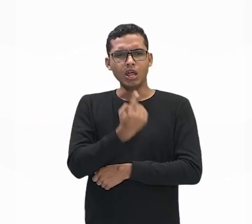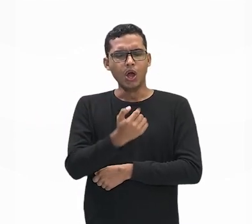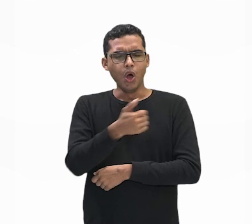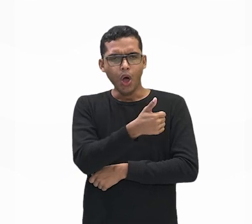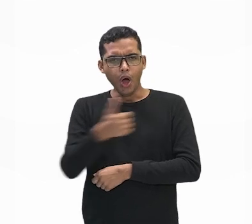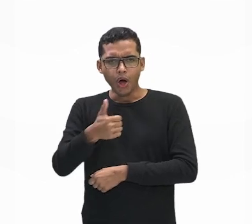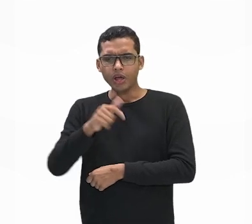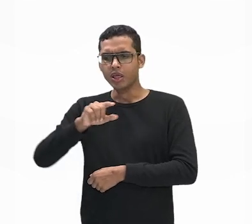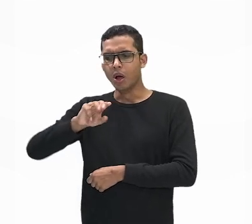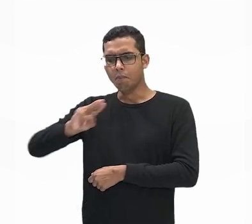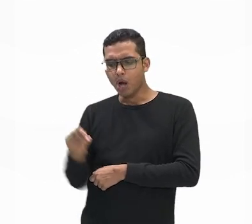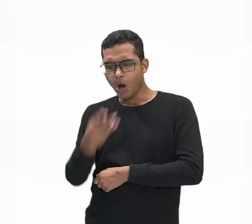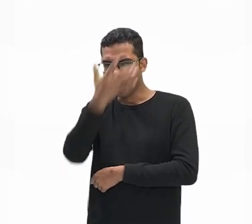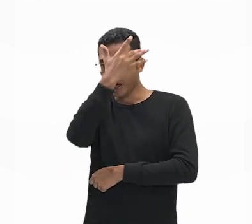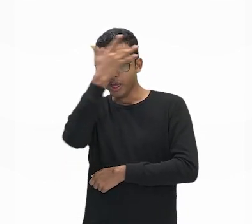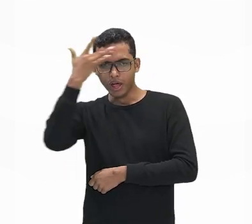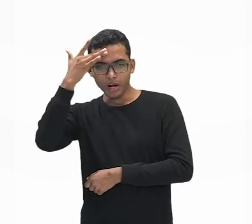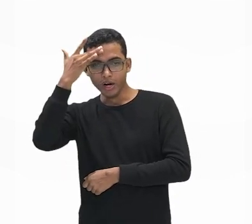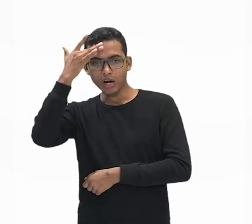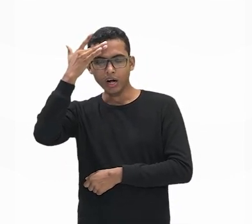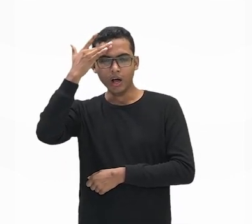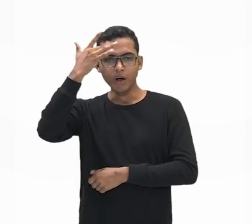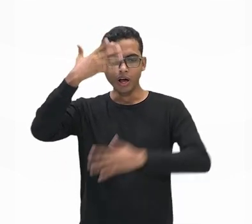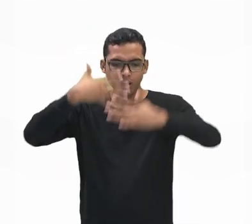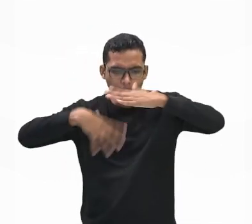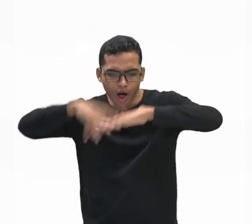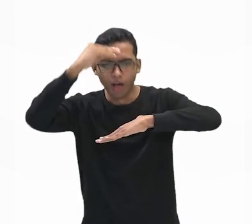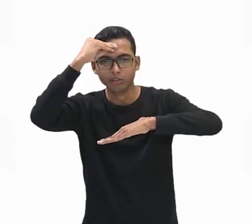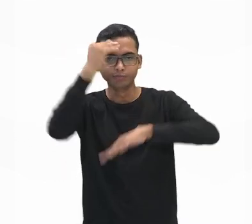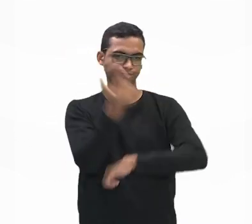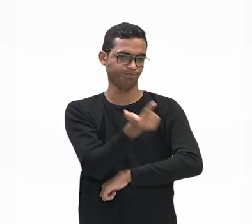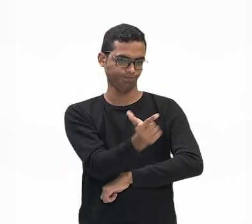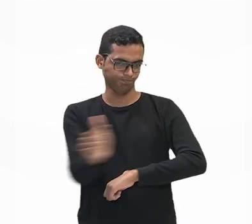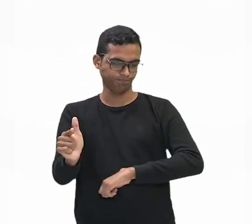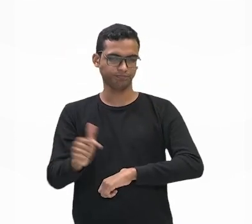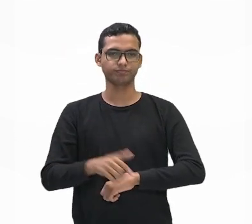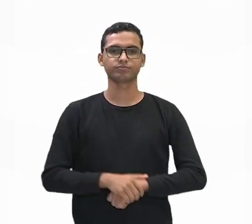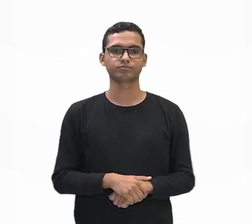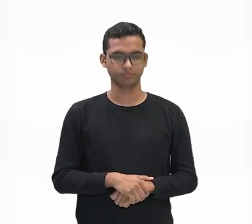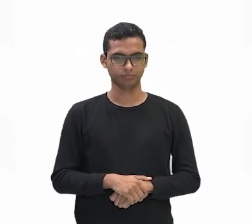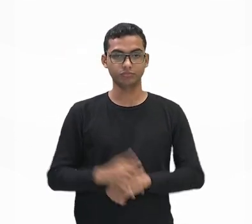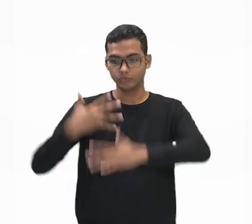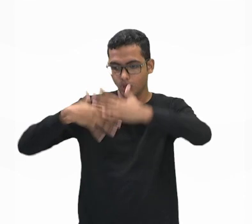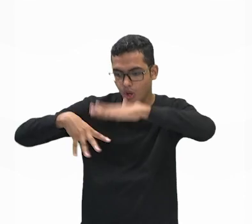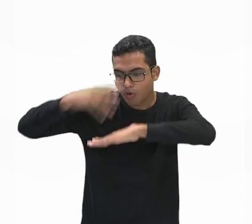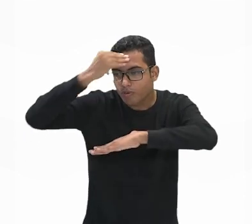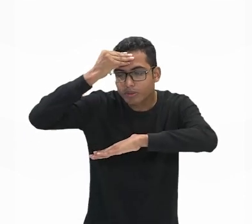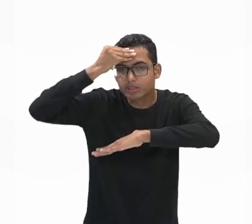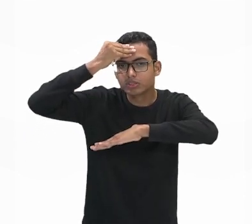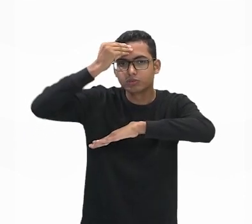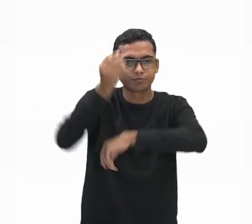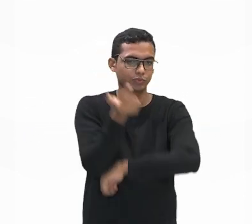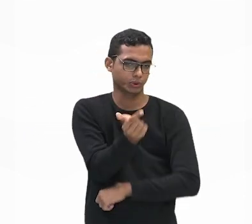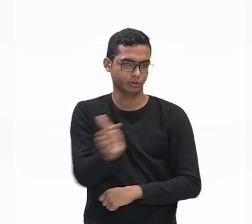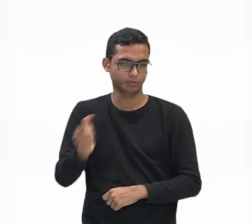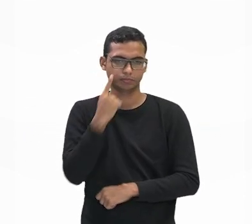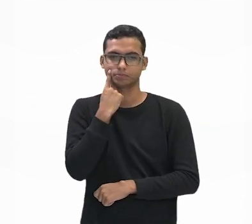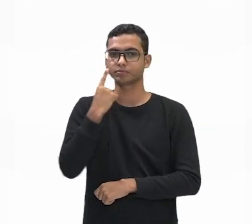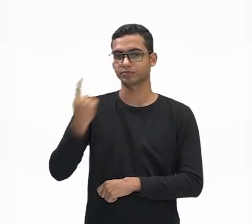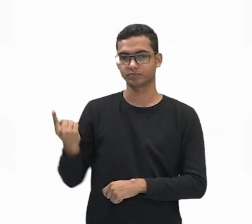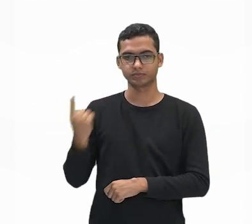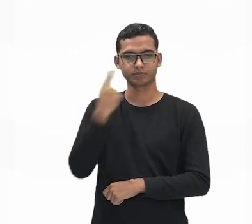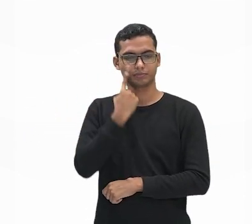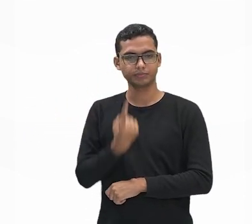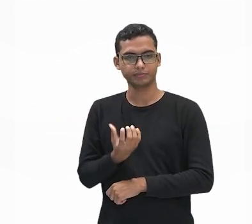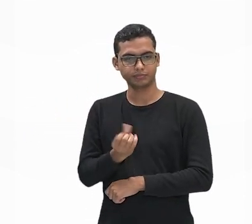pessoas que são analfabetais. Você acredita nisso? 6,8% das pessoas no Brasil em 2019 eram